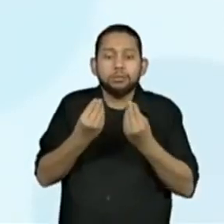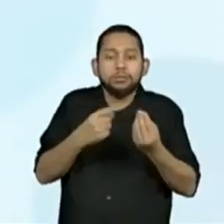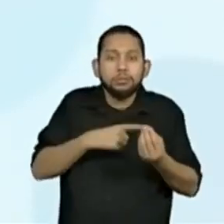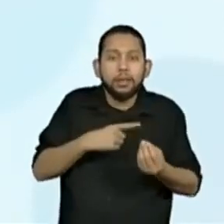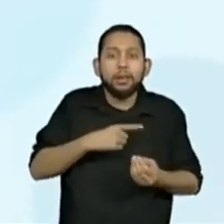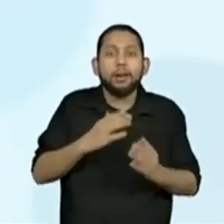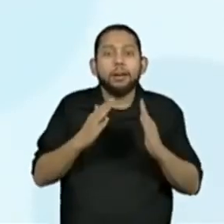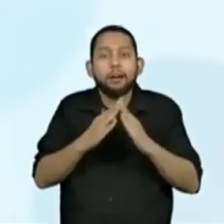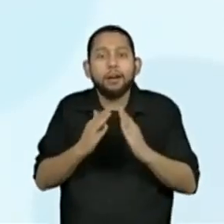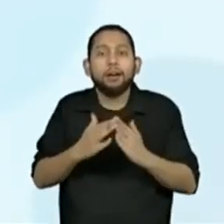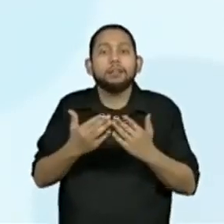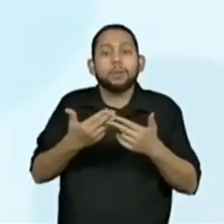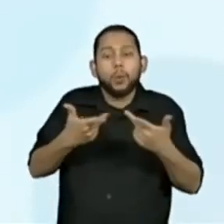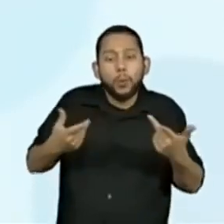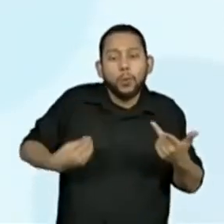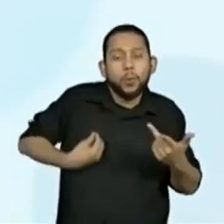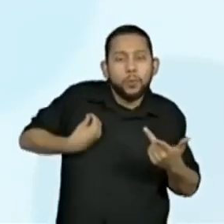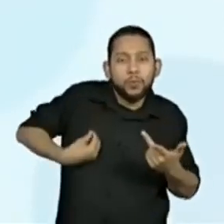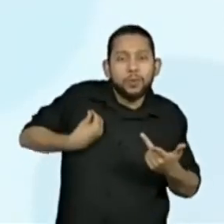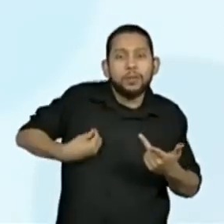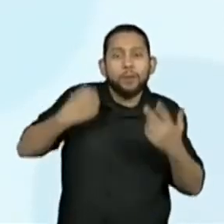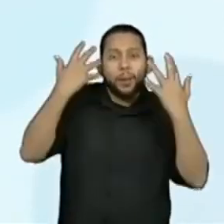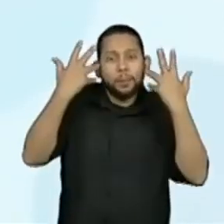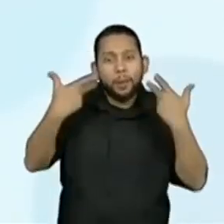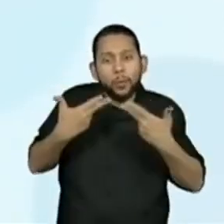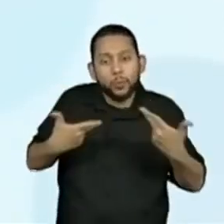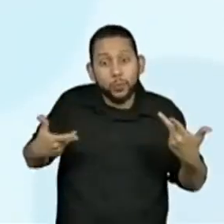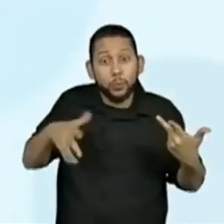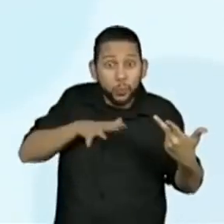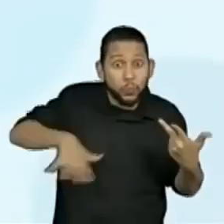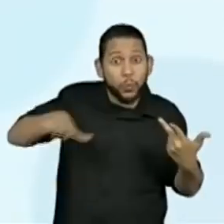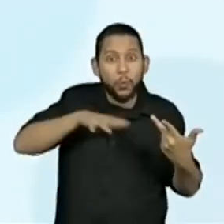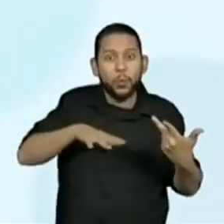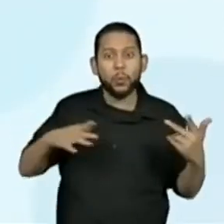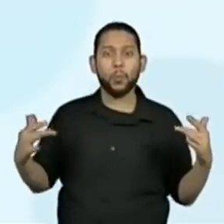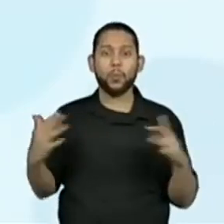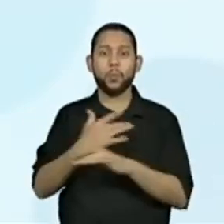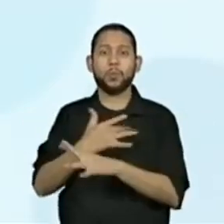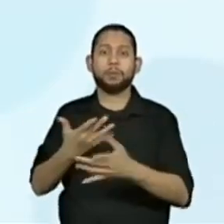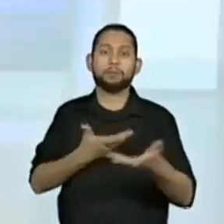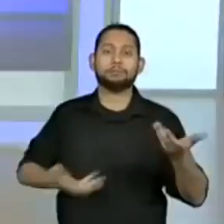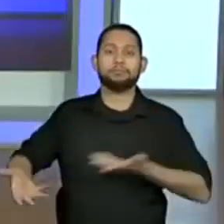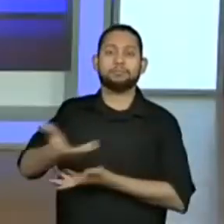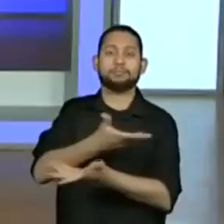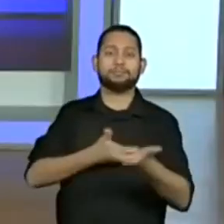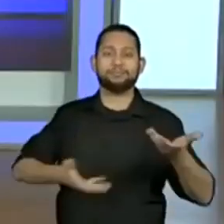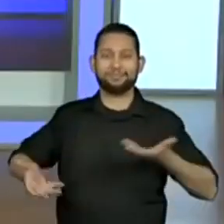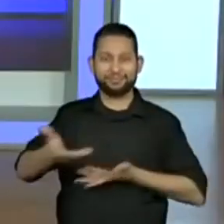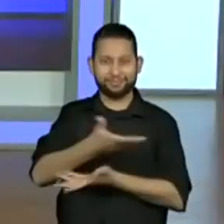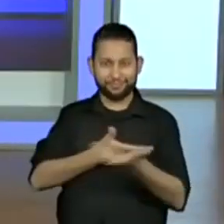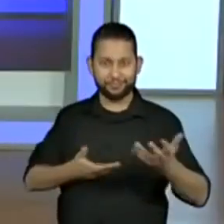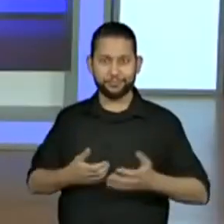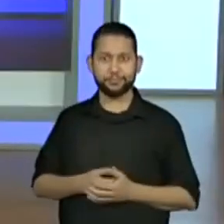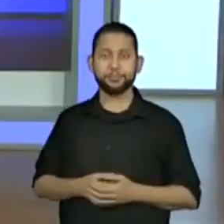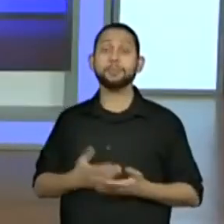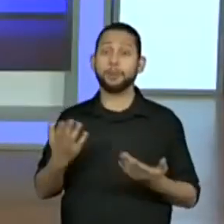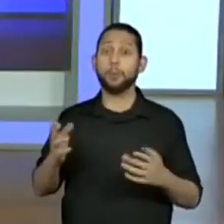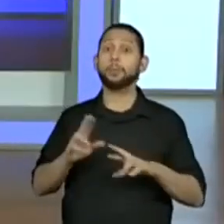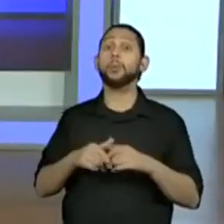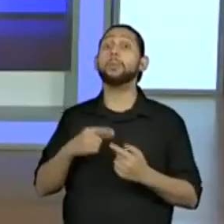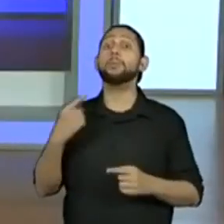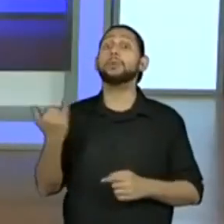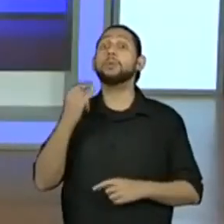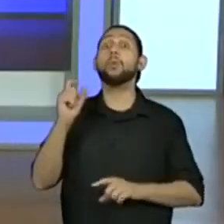permitindo que convivam com a sociedade urbana. Então vamos para a primeira parte. Por isso é importante que as,